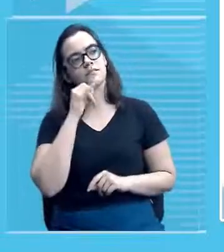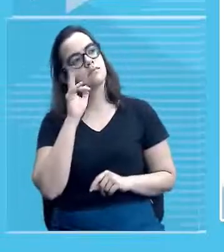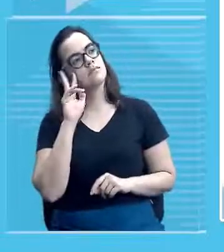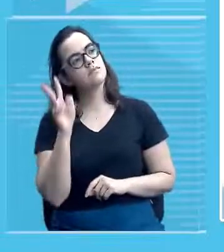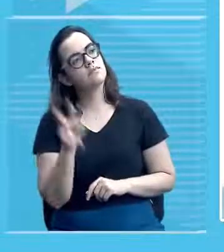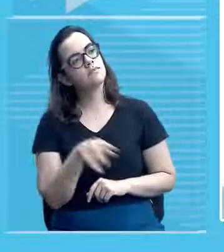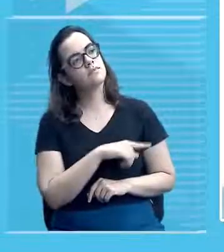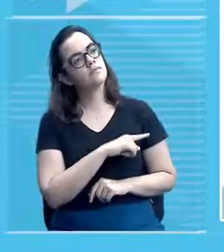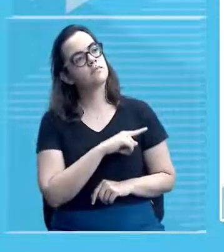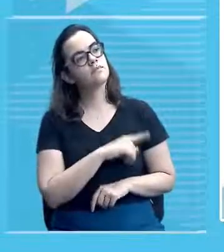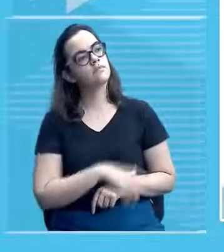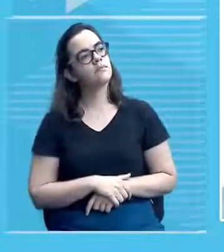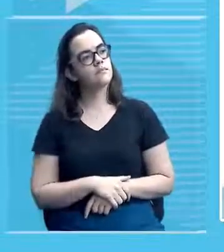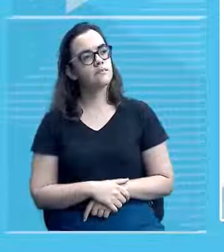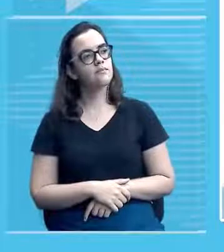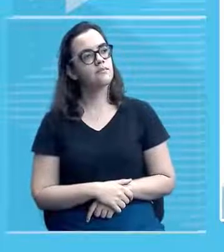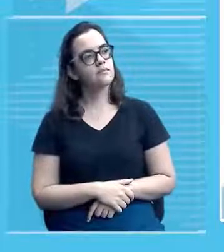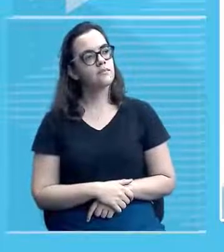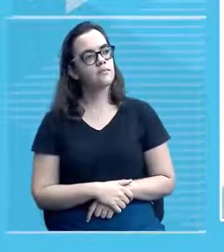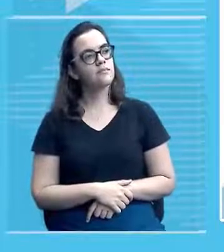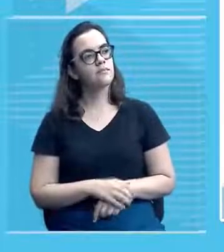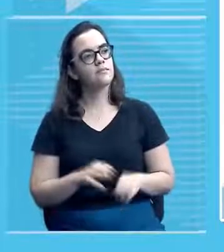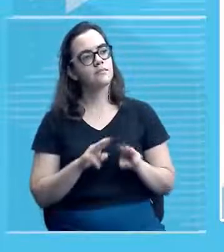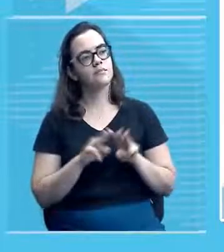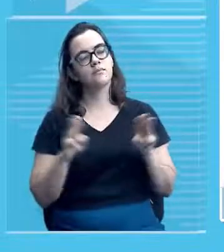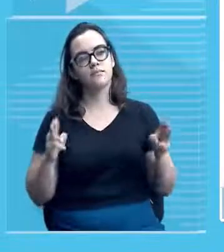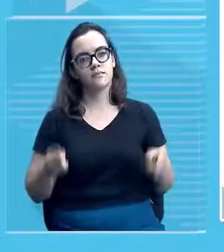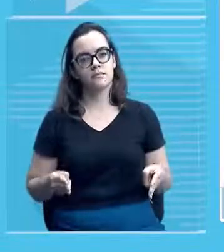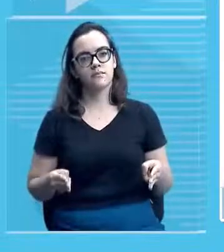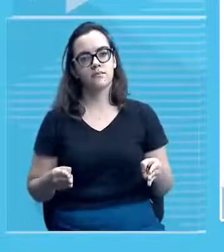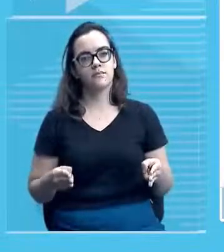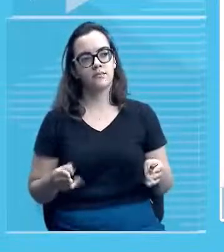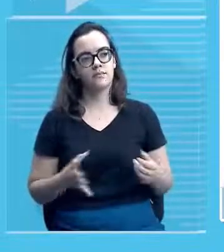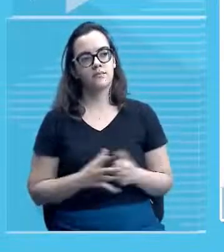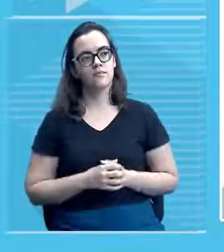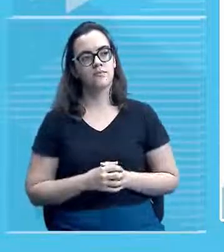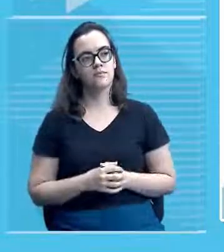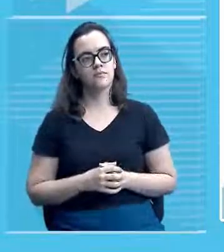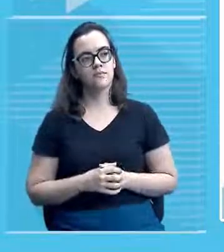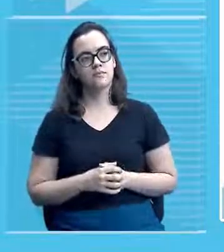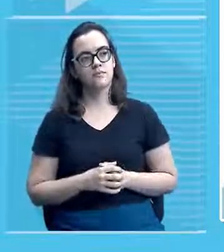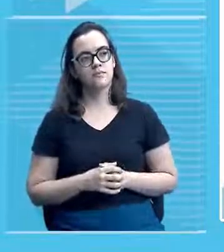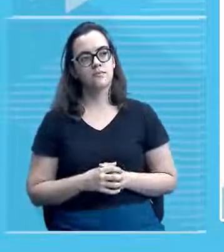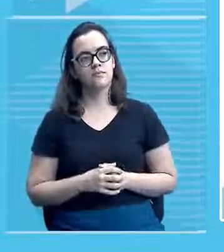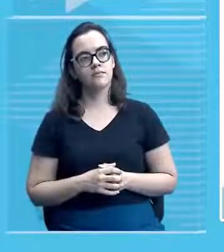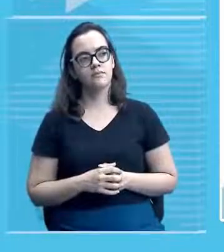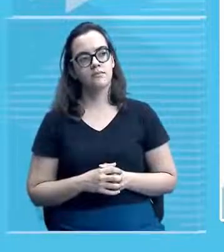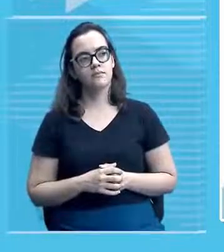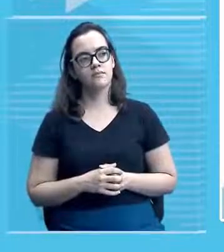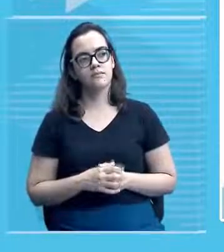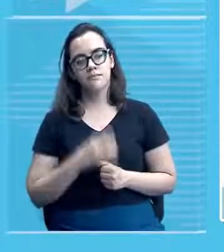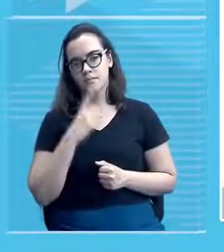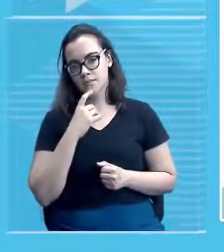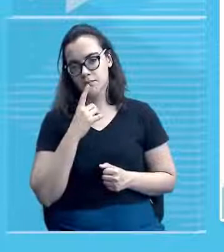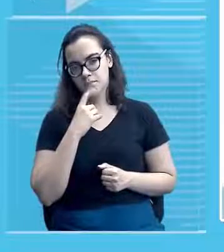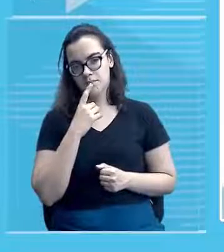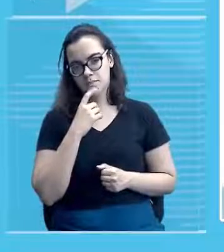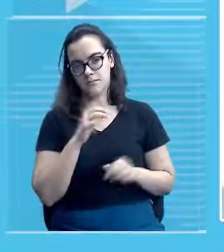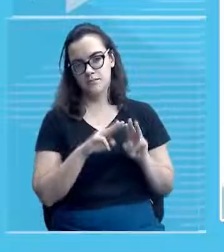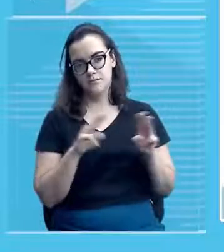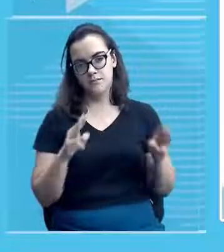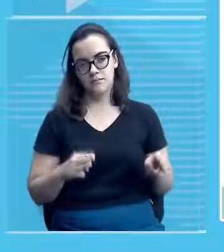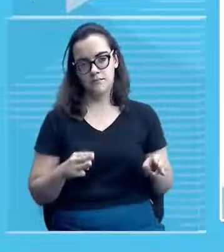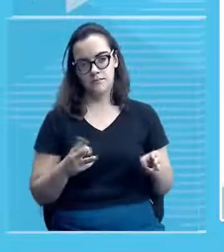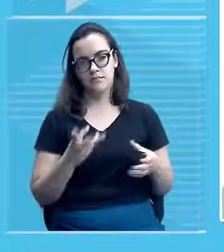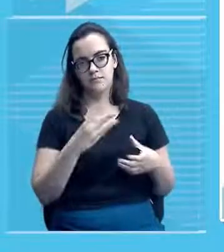essa figura que você vê aí à esquerda do seu vídeo é o museu que existe lá no espaço cultural Maria Bonita